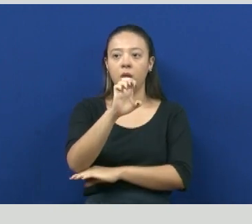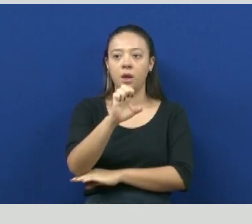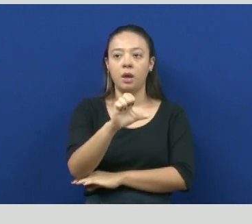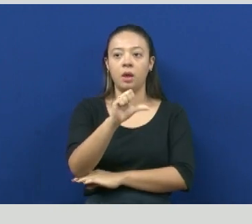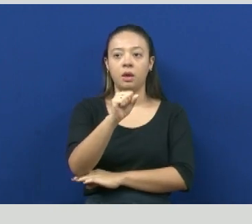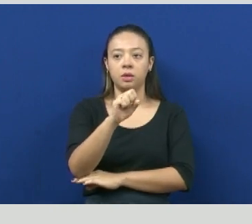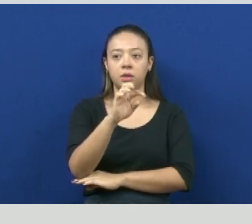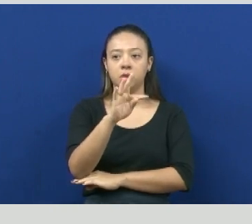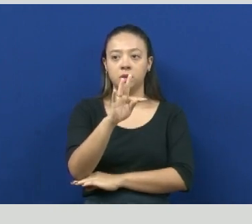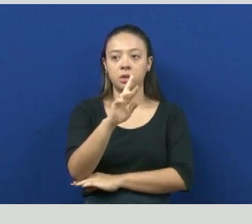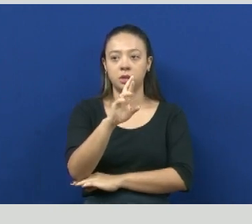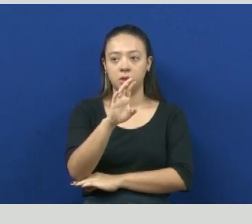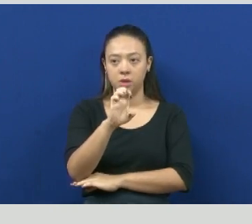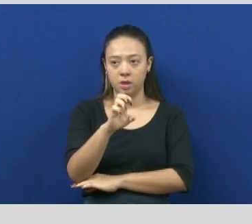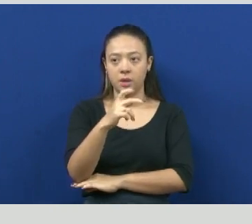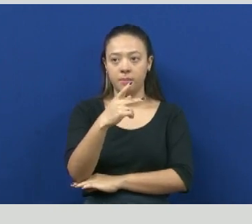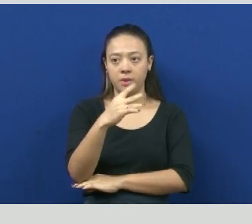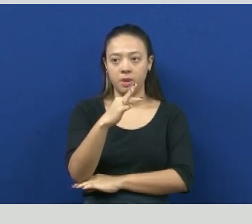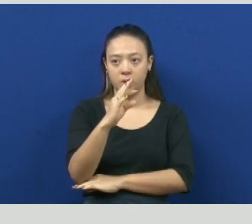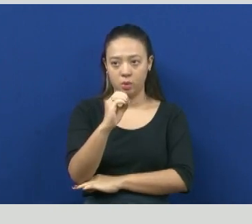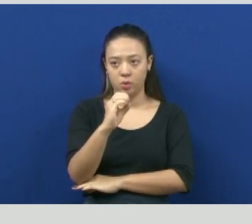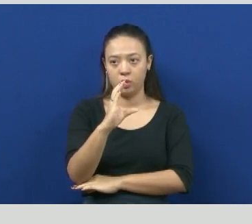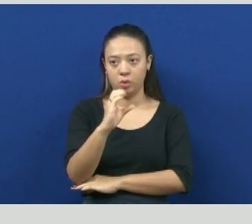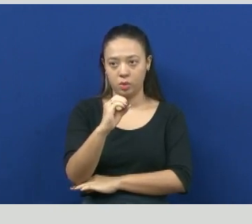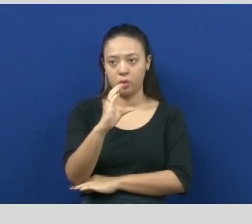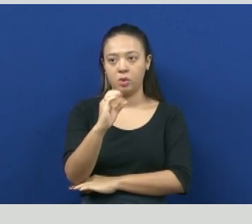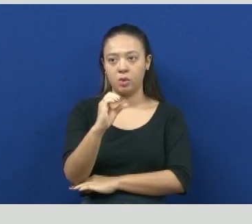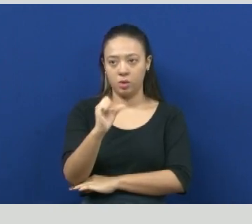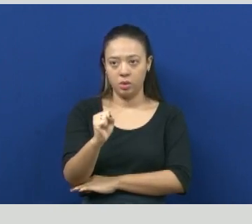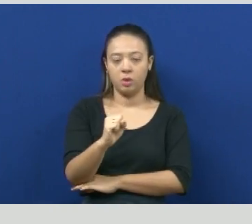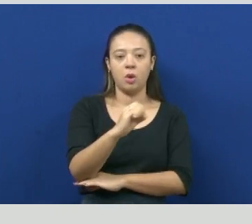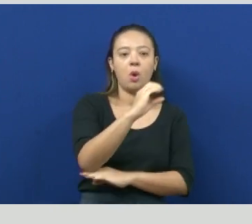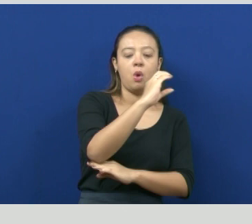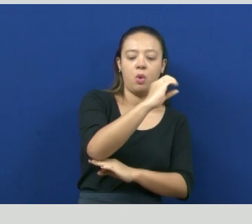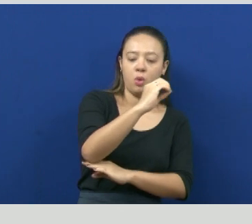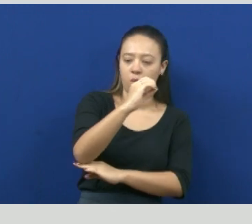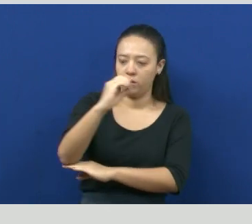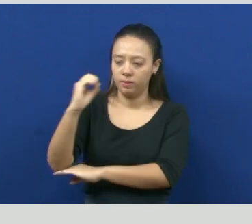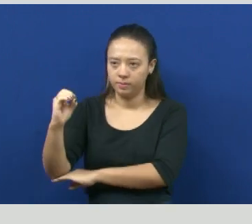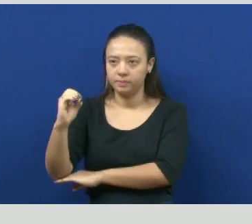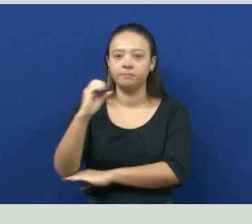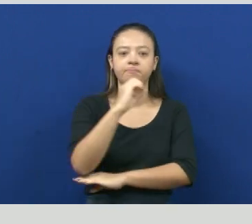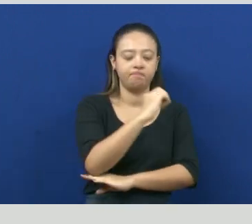Observem lá na imagem aquela fileira de cocos.